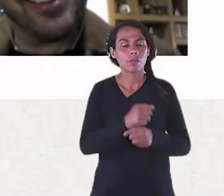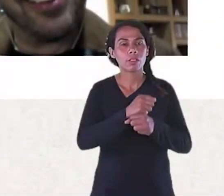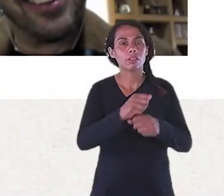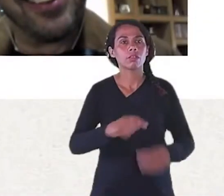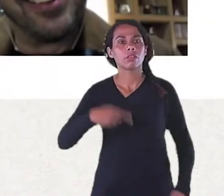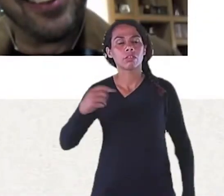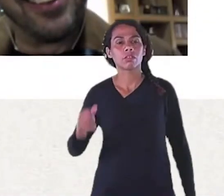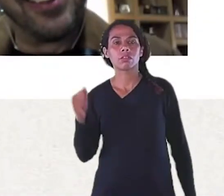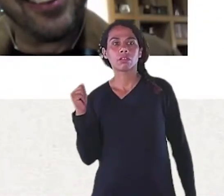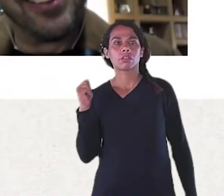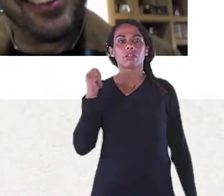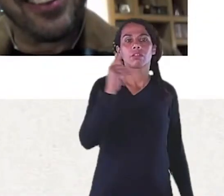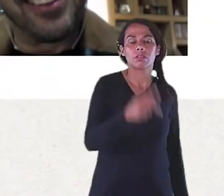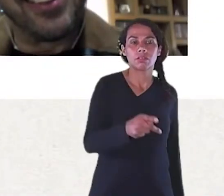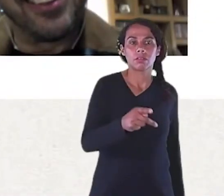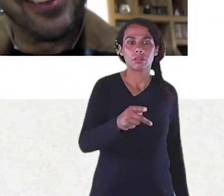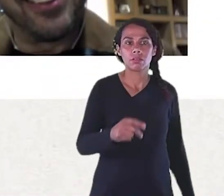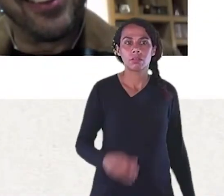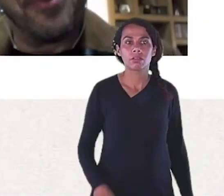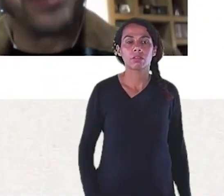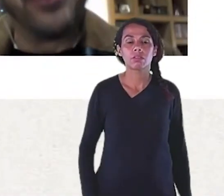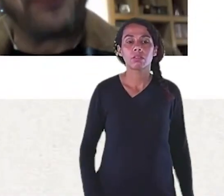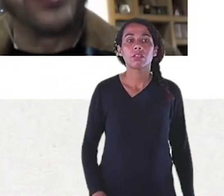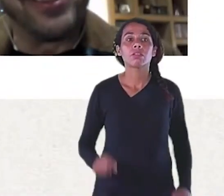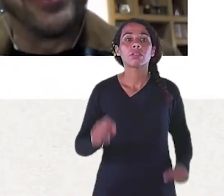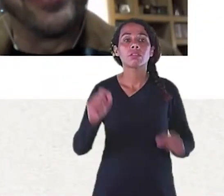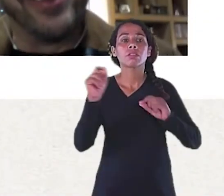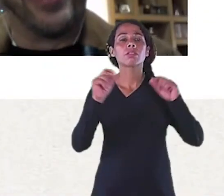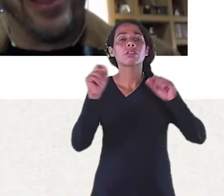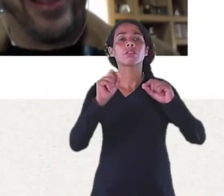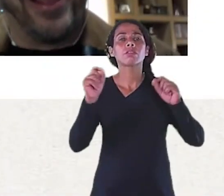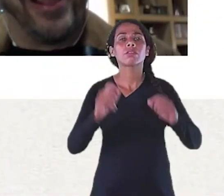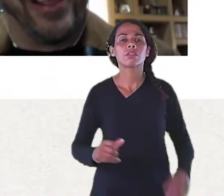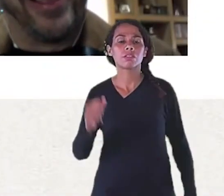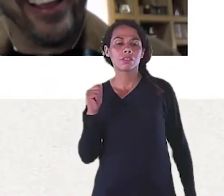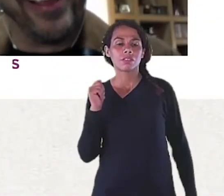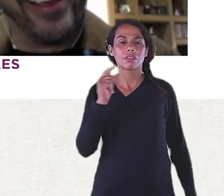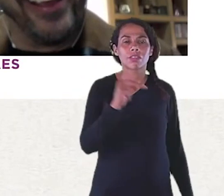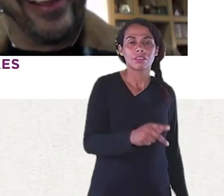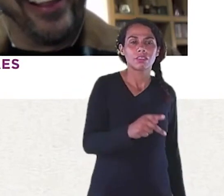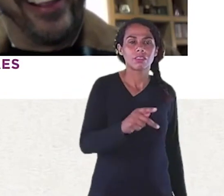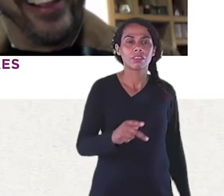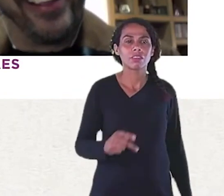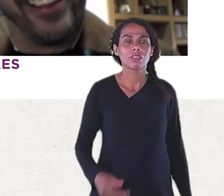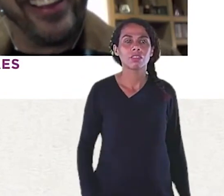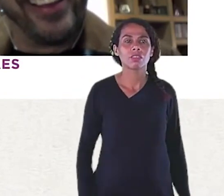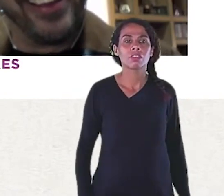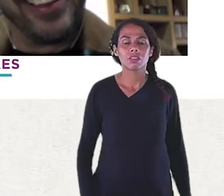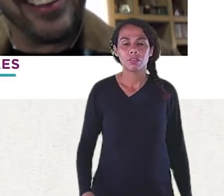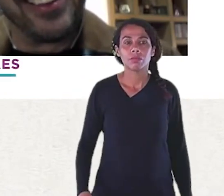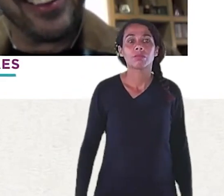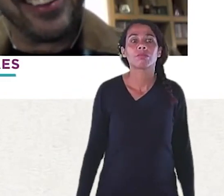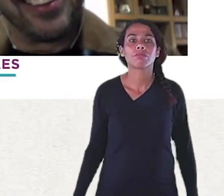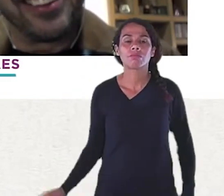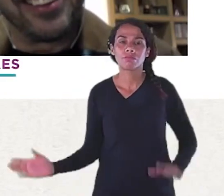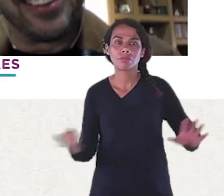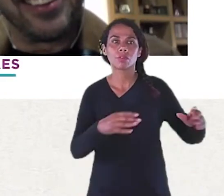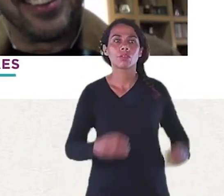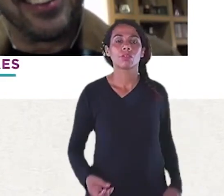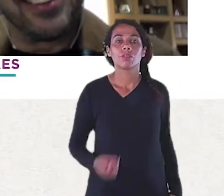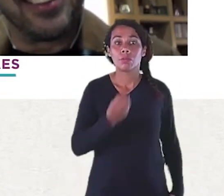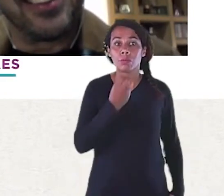Magnífico aposentado. Você é um magnífico aposentado? Magnífico aposentado. Ó, gente, boa noite.